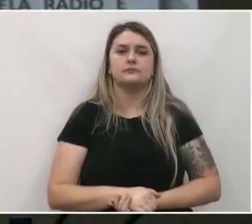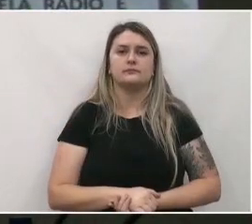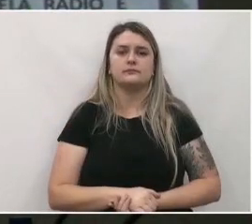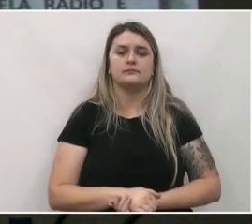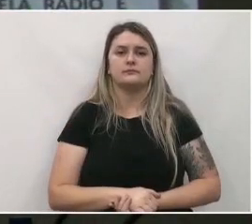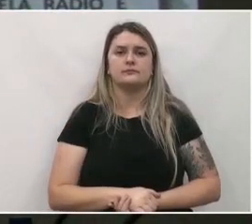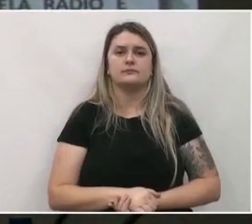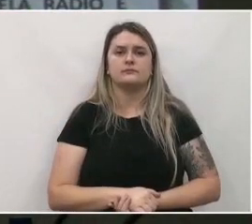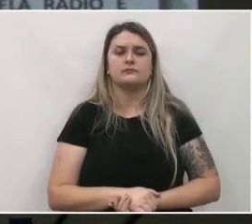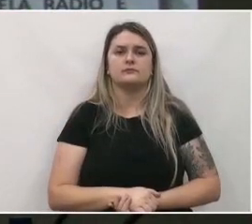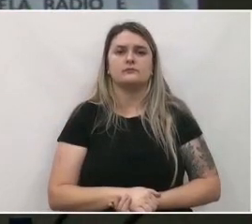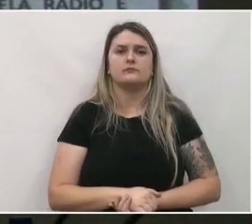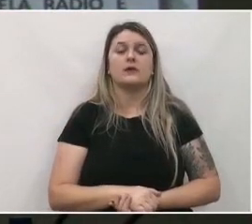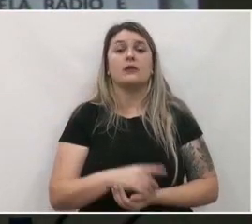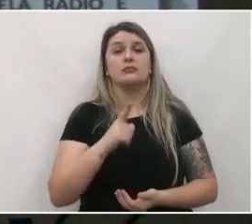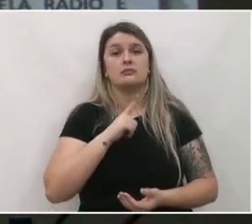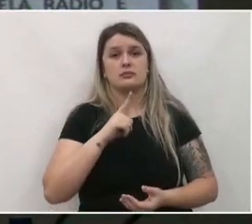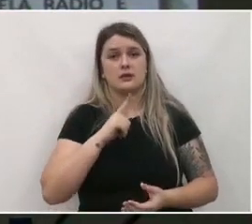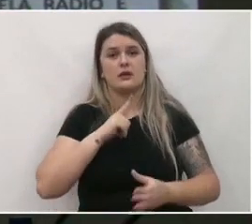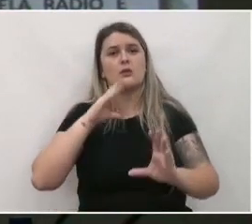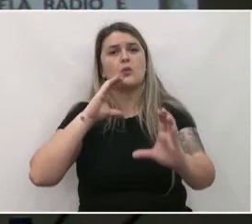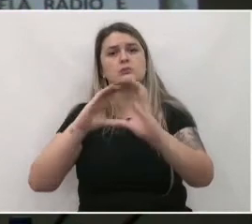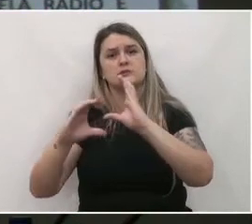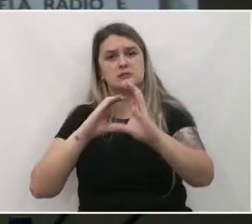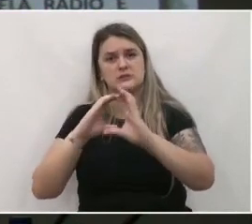A gente tem alguns canais de comunicação,